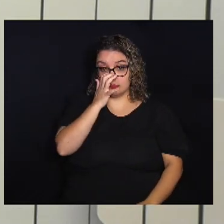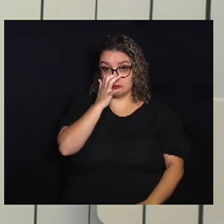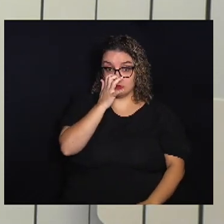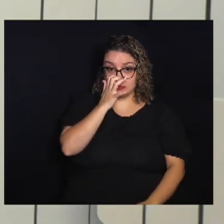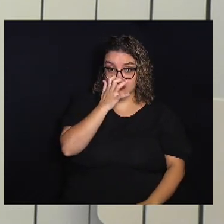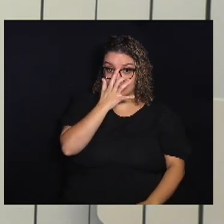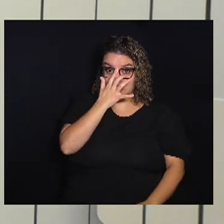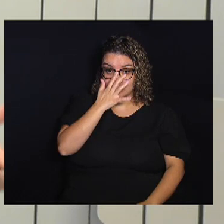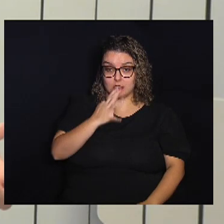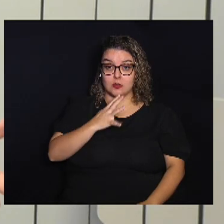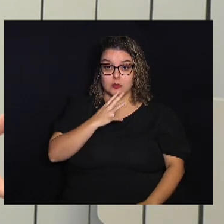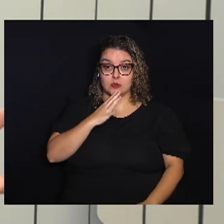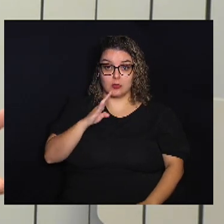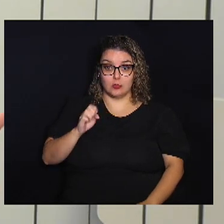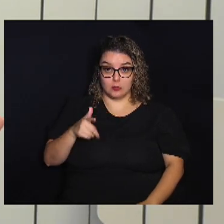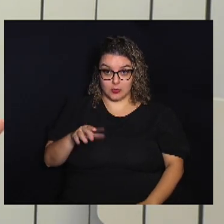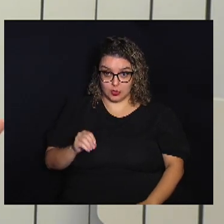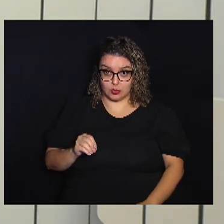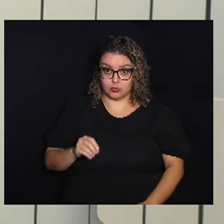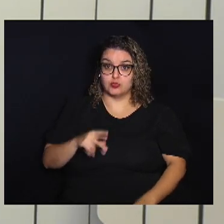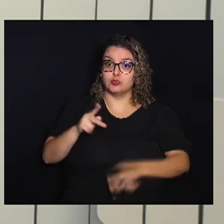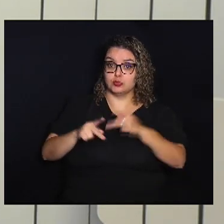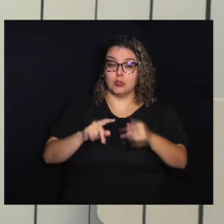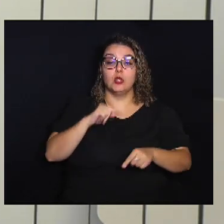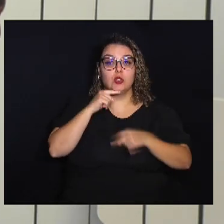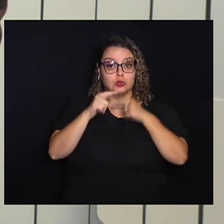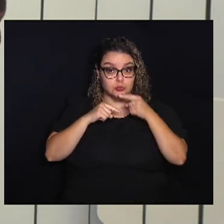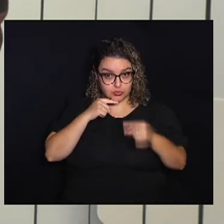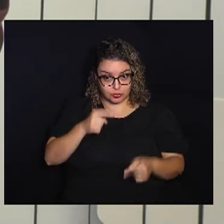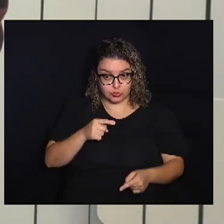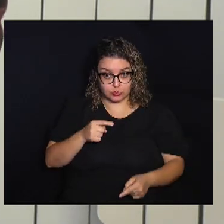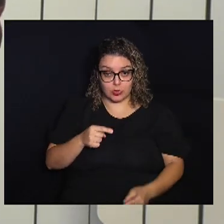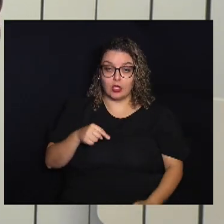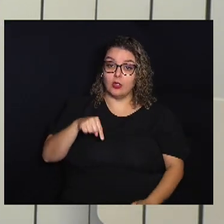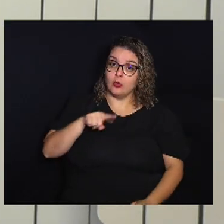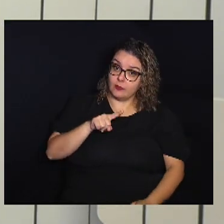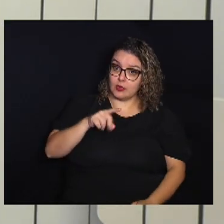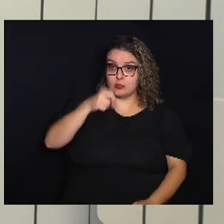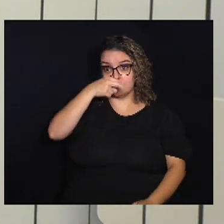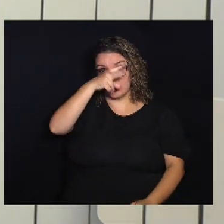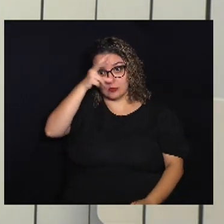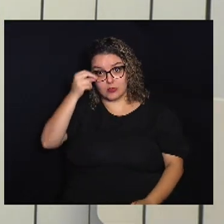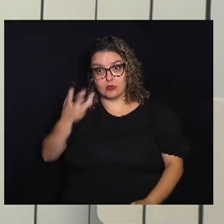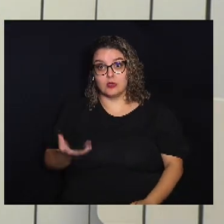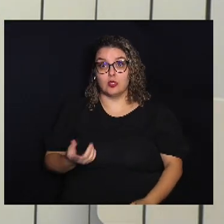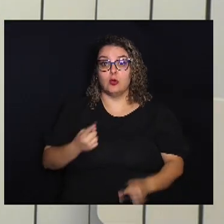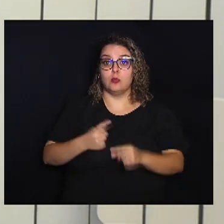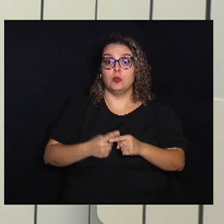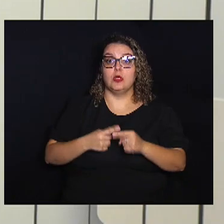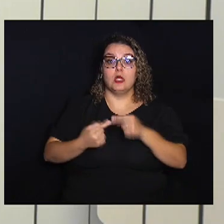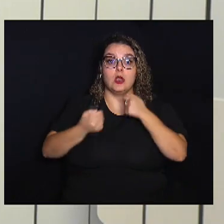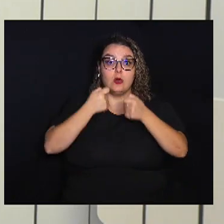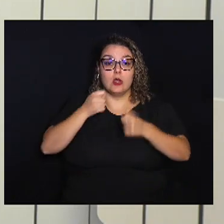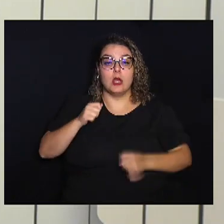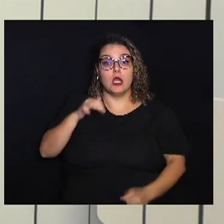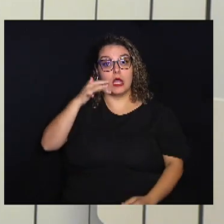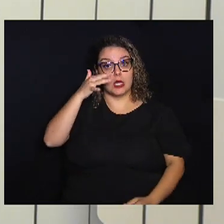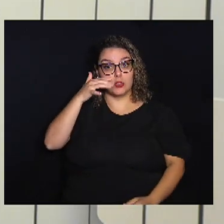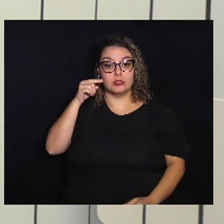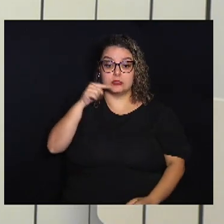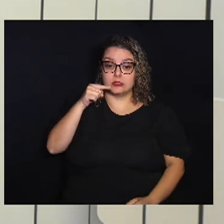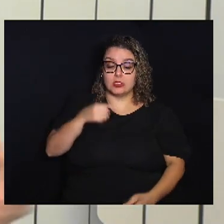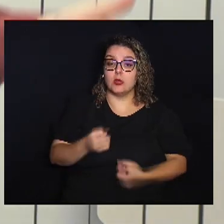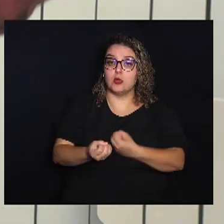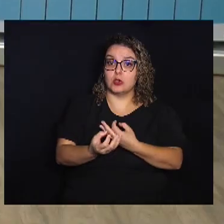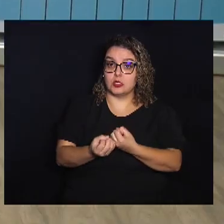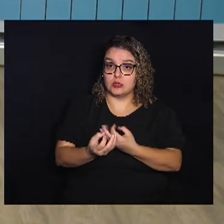o banco do povo e claro tirar dúvidas vamos a prefeitura de Campinas então porque a repórter Ana Paula está lá com as